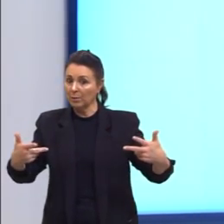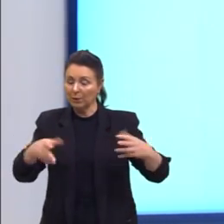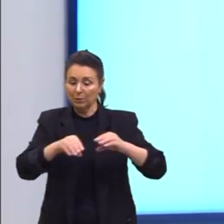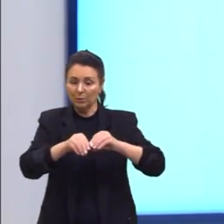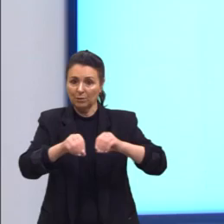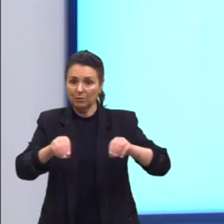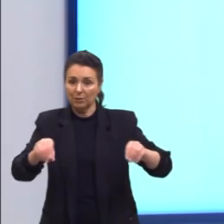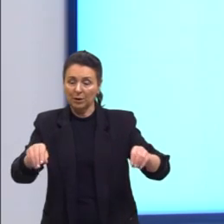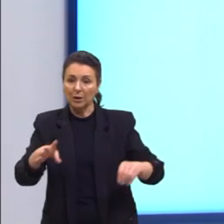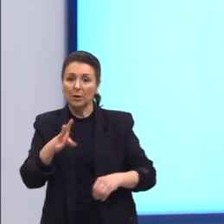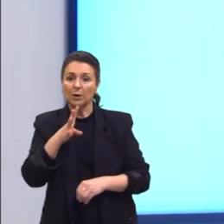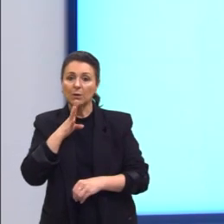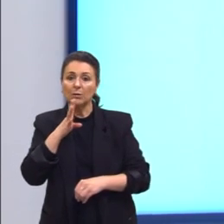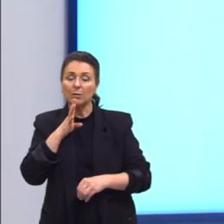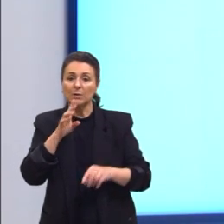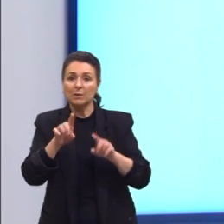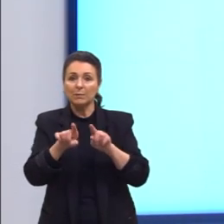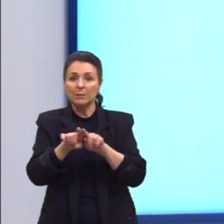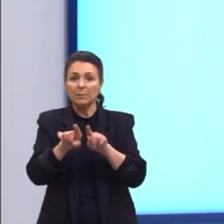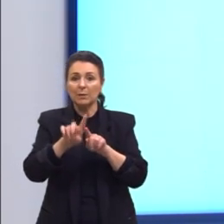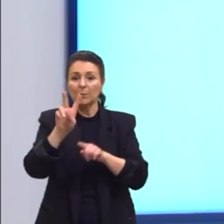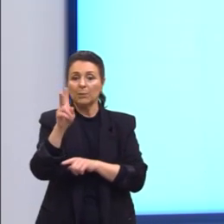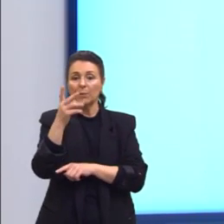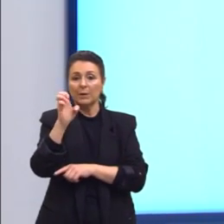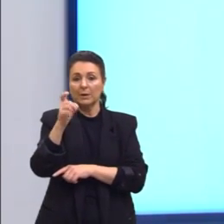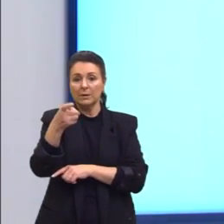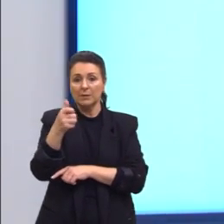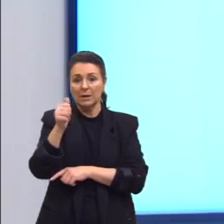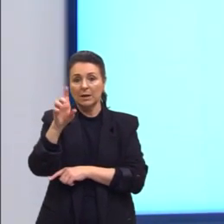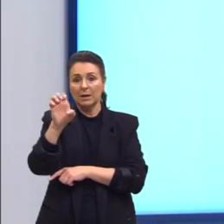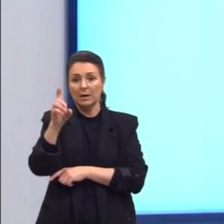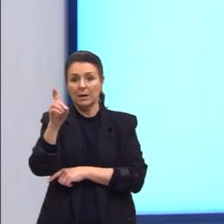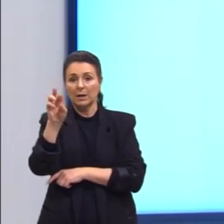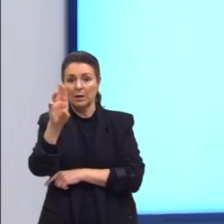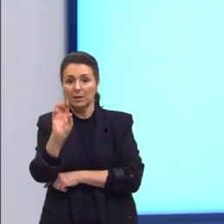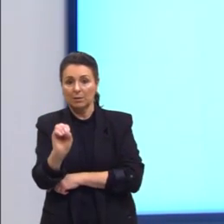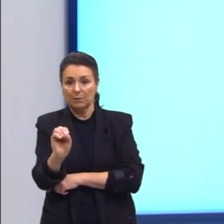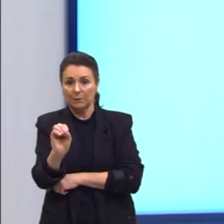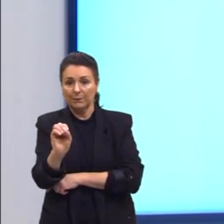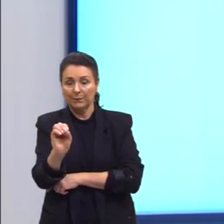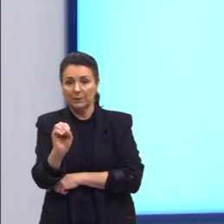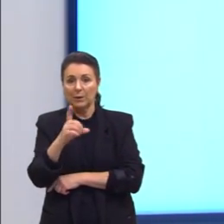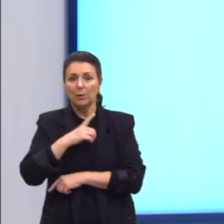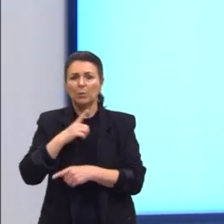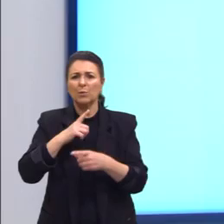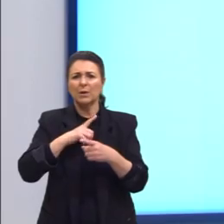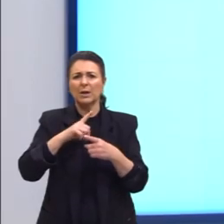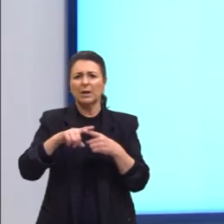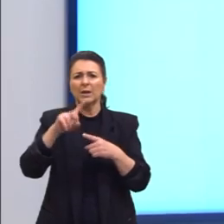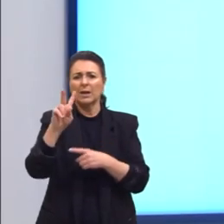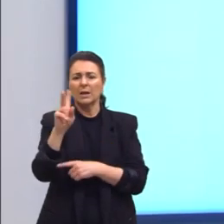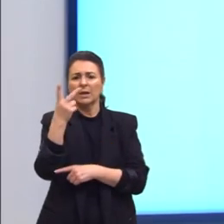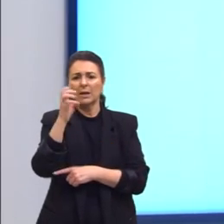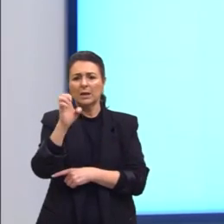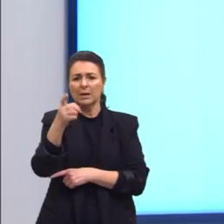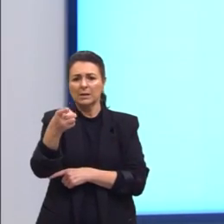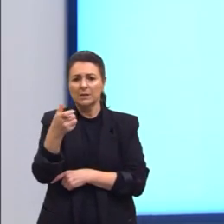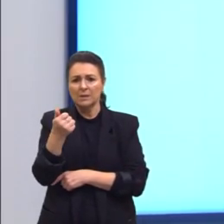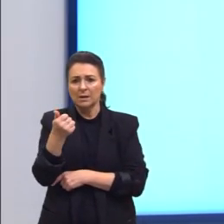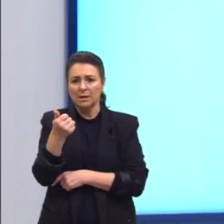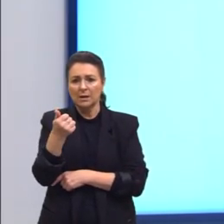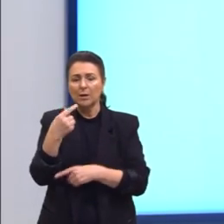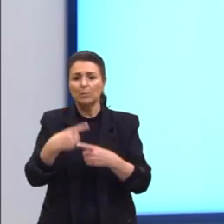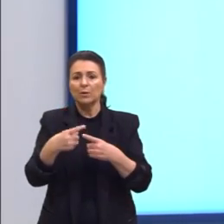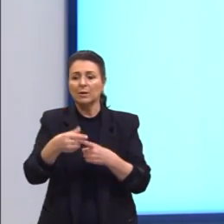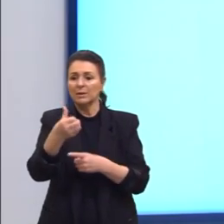conhecido como hexaedro regular. Então, por que hexaedro? Porque ele possui seis